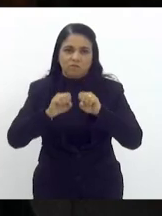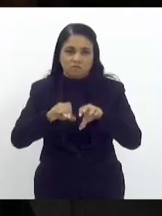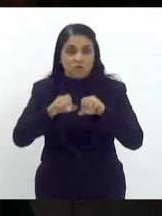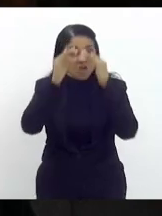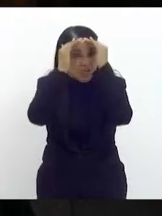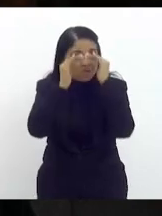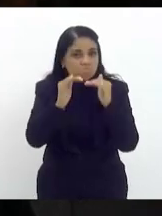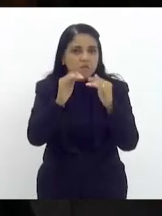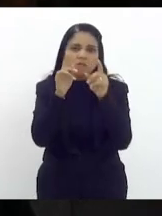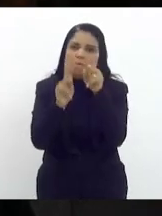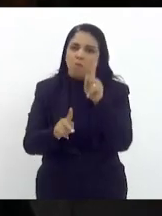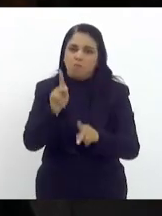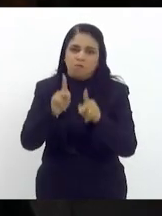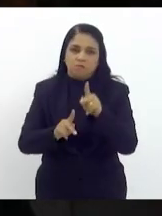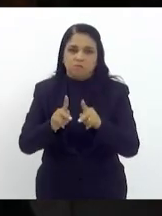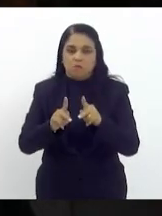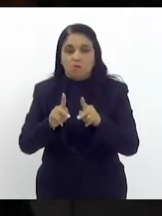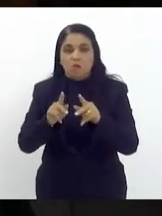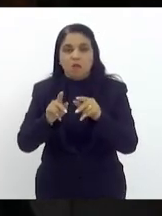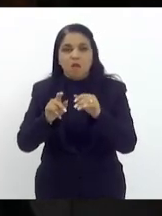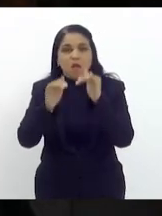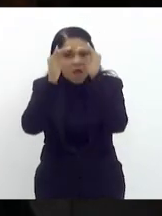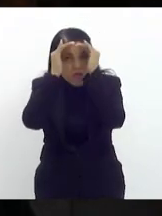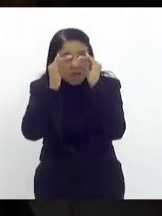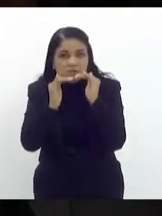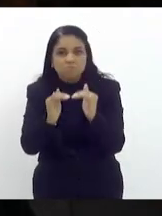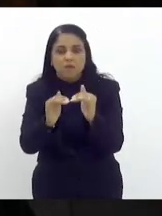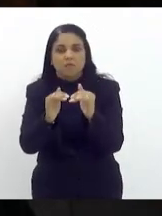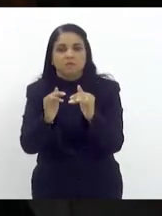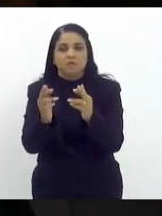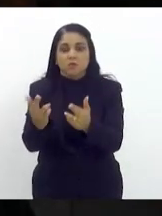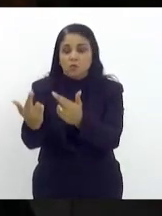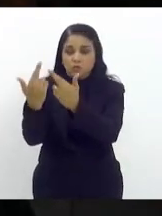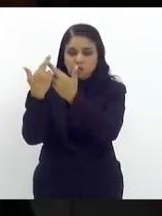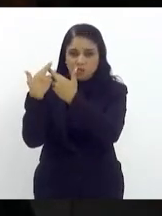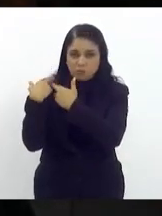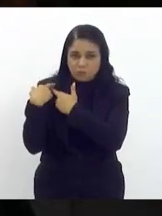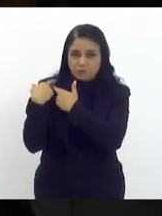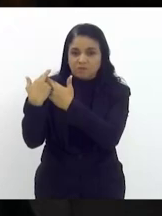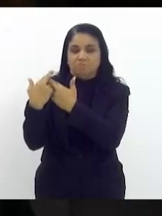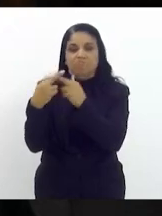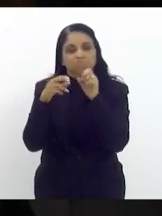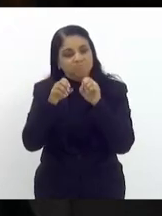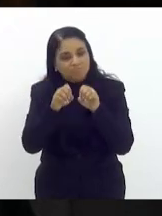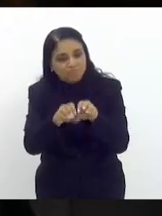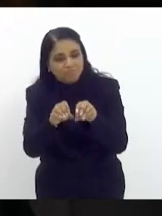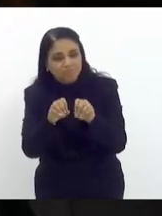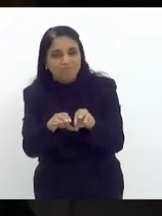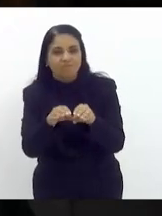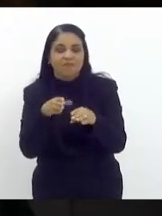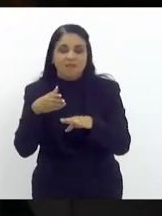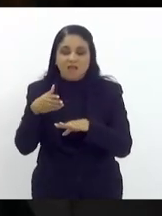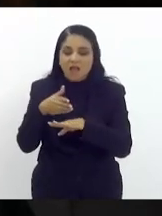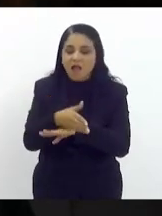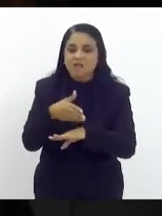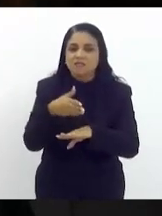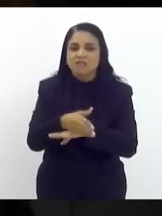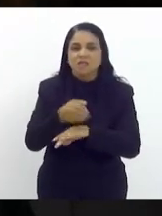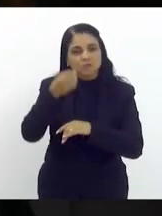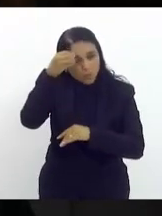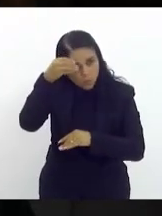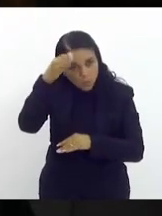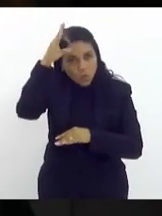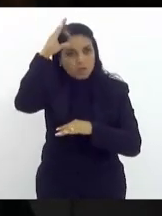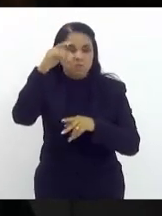a população respeite aqueles responsáveis por educar por garantir acesso ao conhecimento de